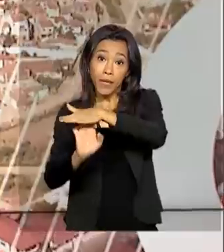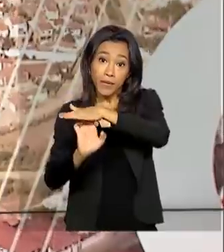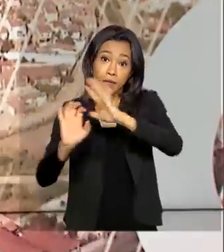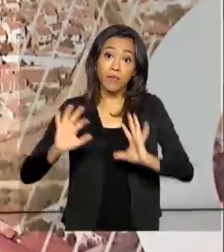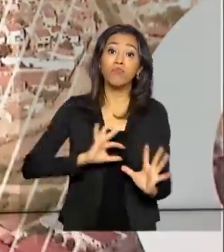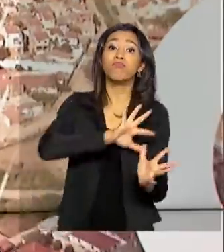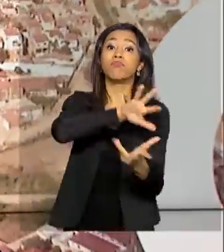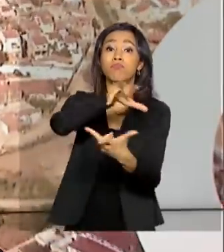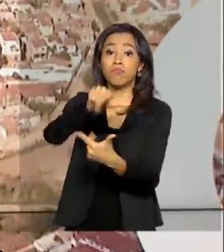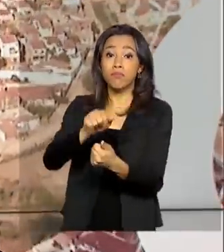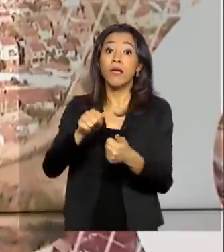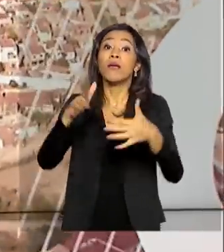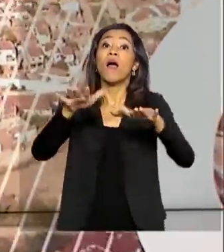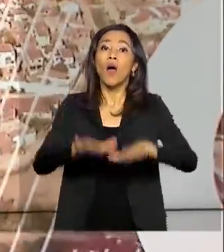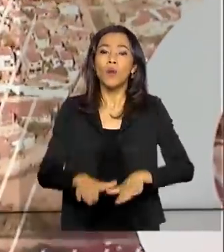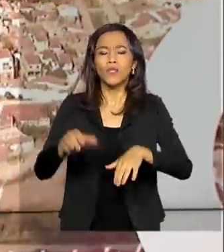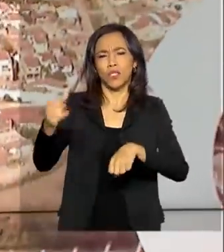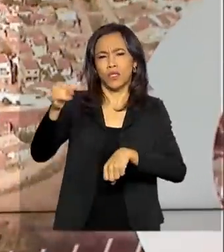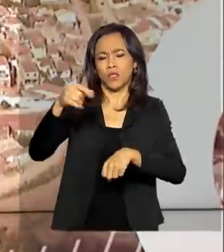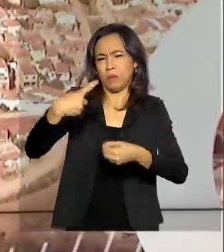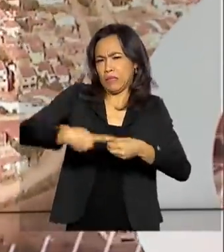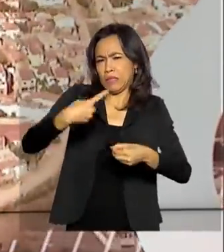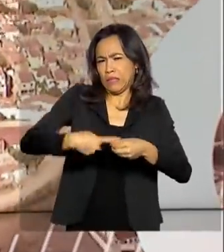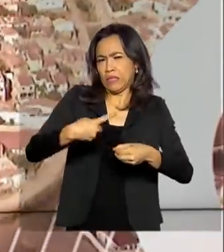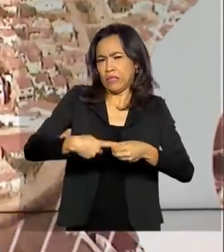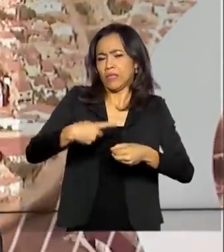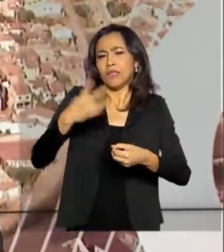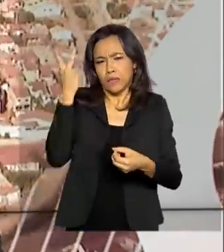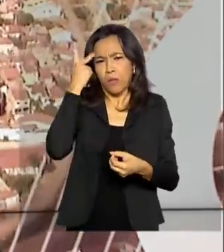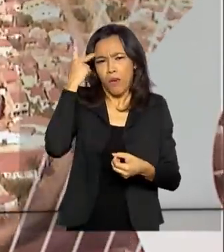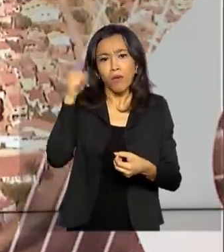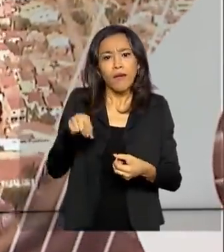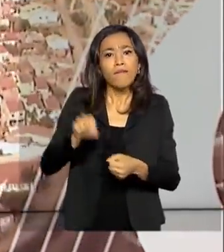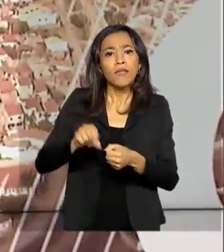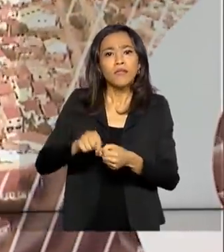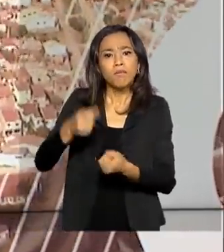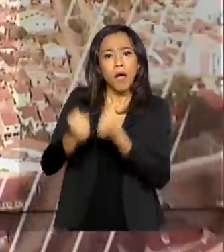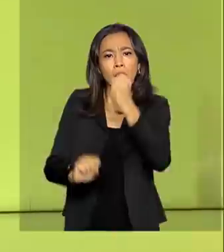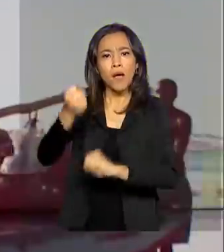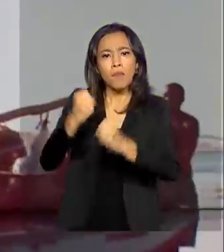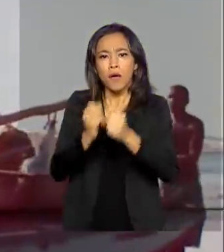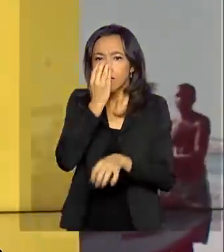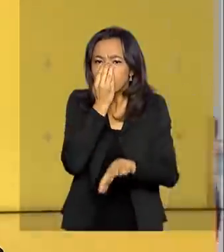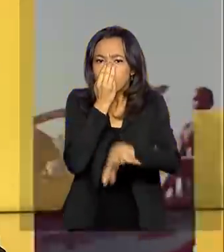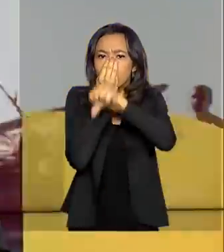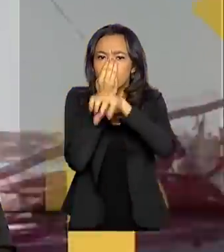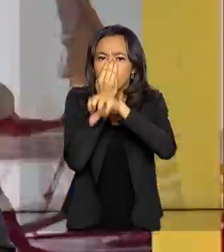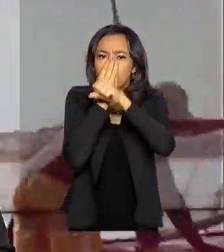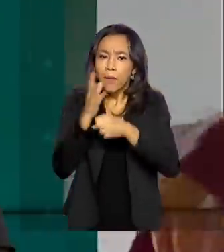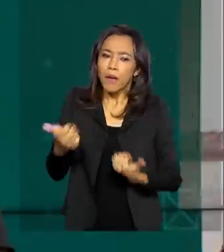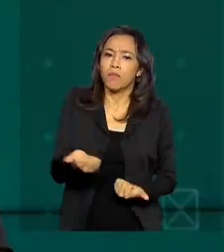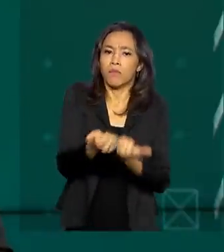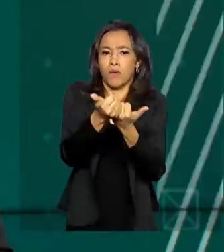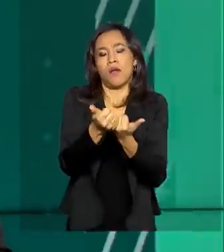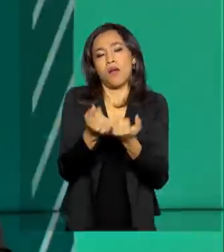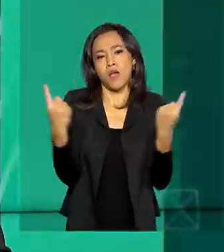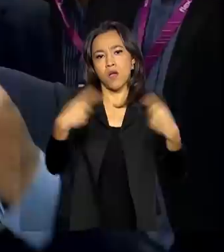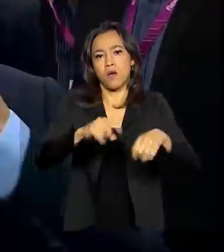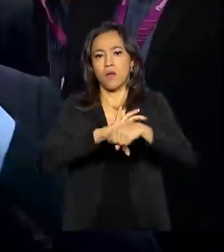Sorocaba, no interior de São Paulo, está produzindo respiradores para reforçar o tratamento da Covid-19 no Brasil.